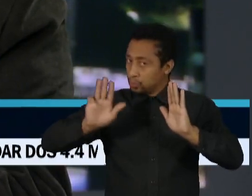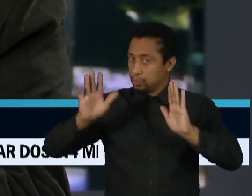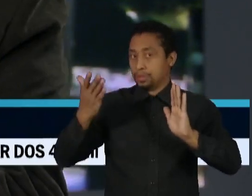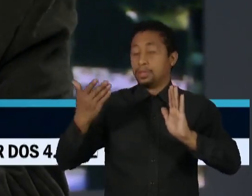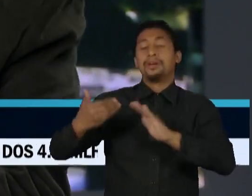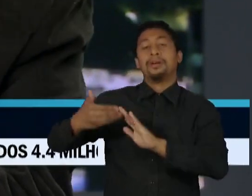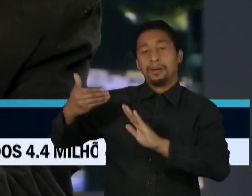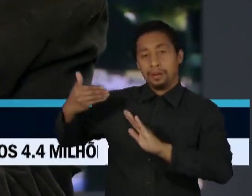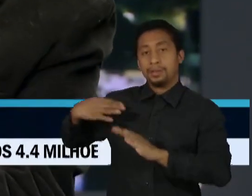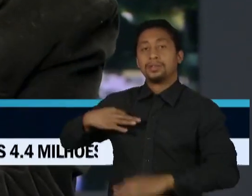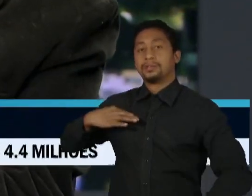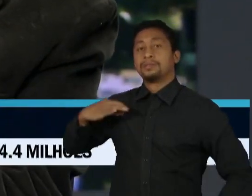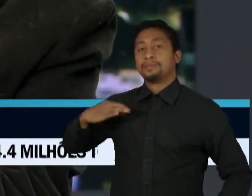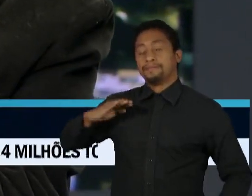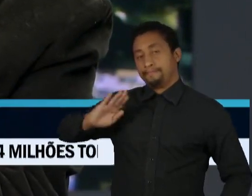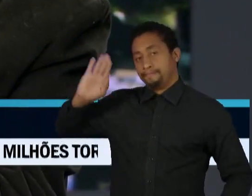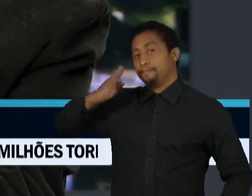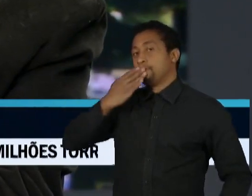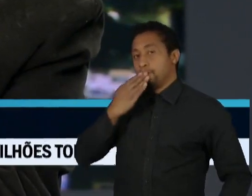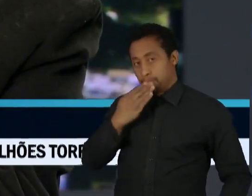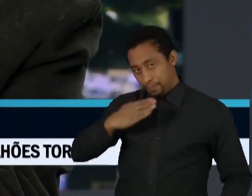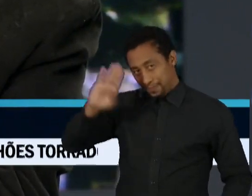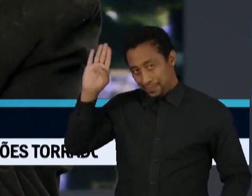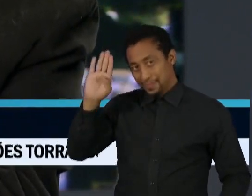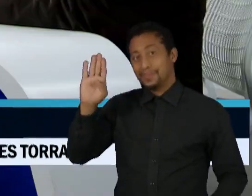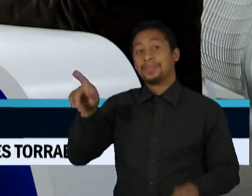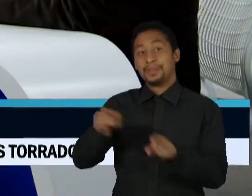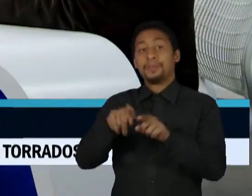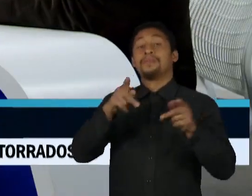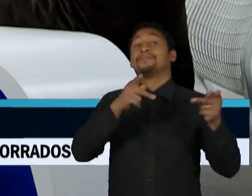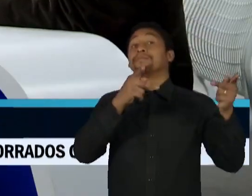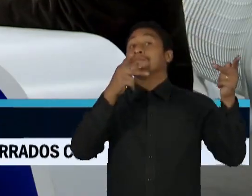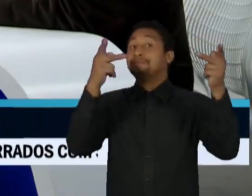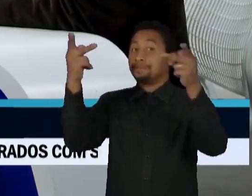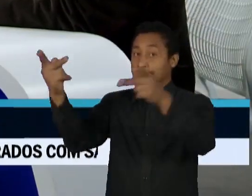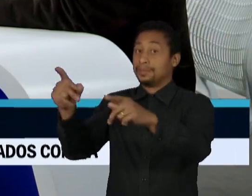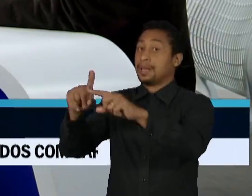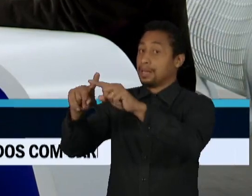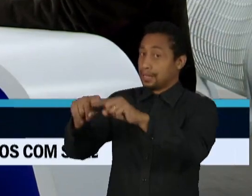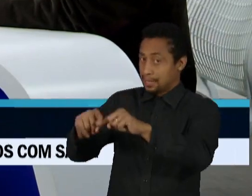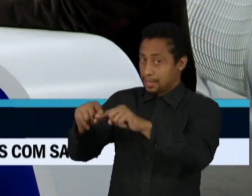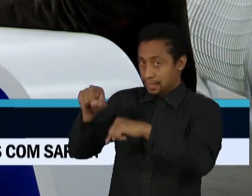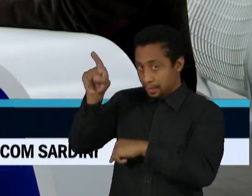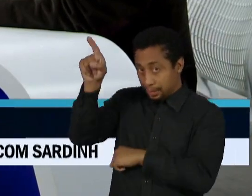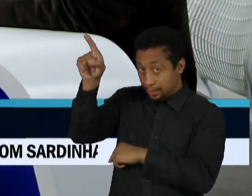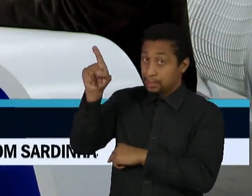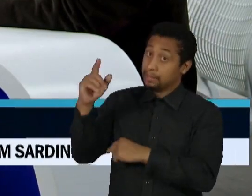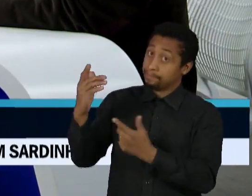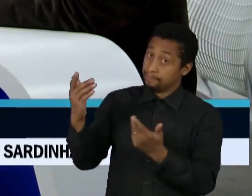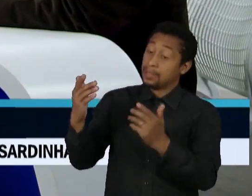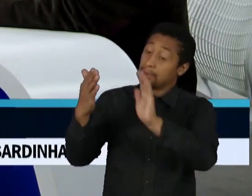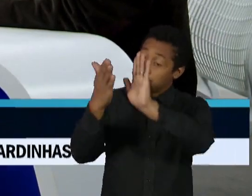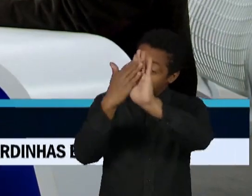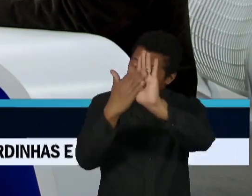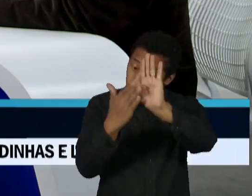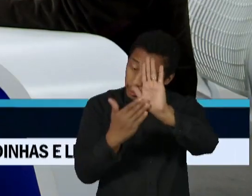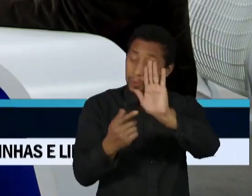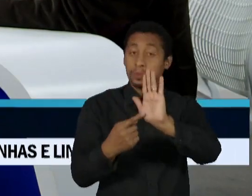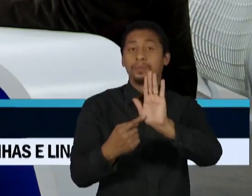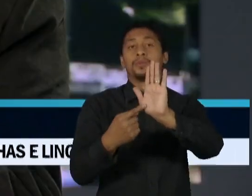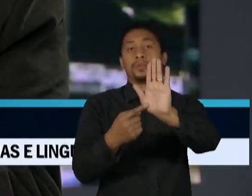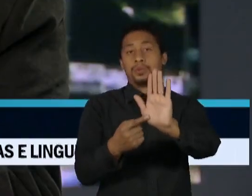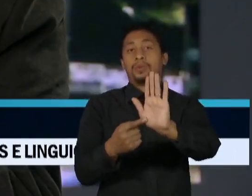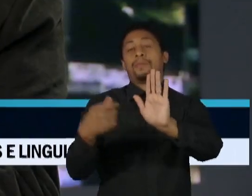campanha e da história dele pregressa como presidente da República. Então, me parece que é uma espécie de tesouro dele, que se